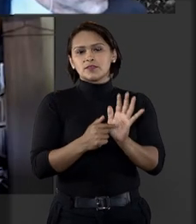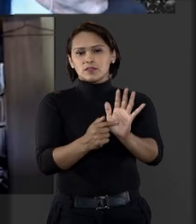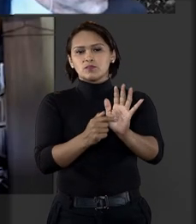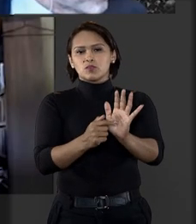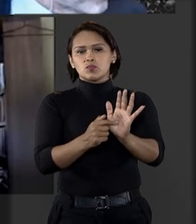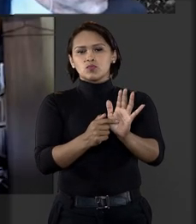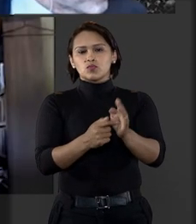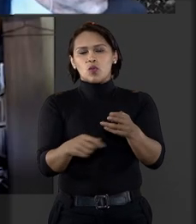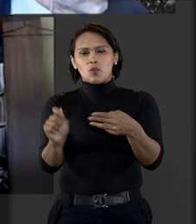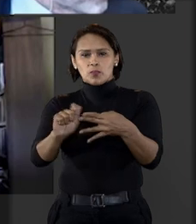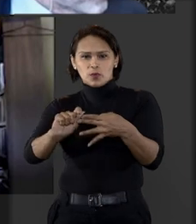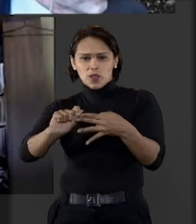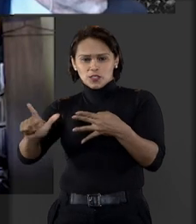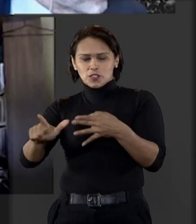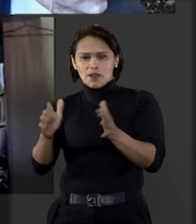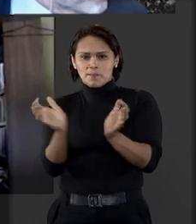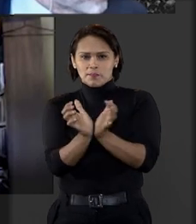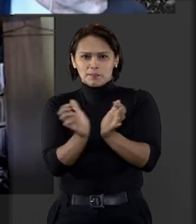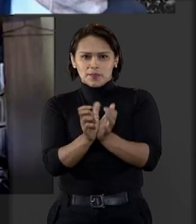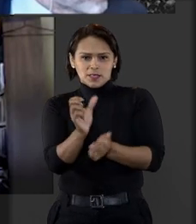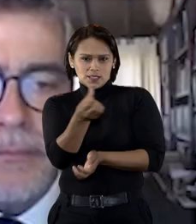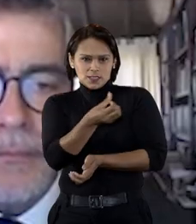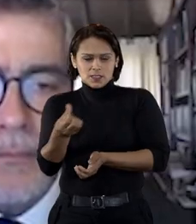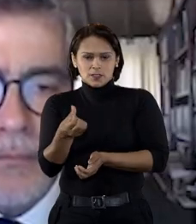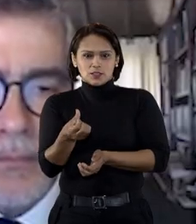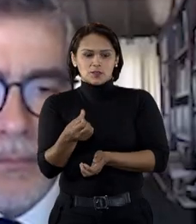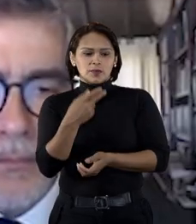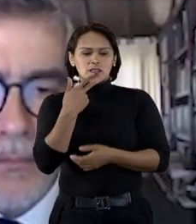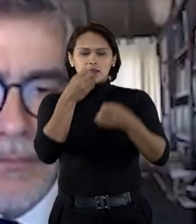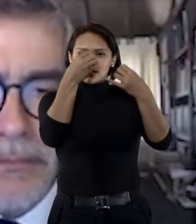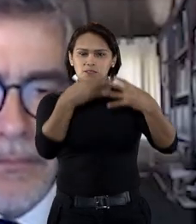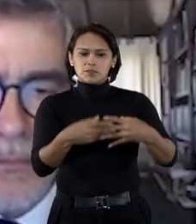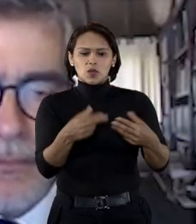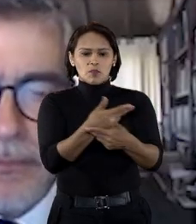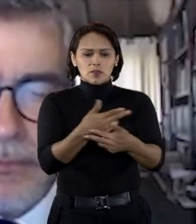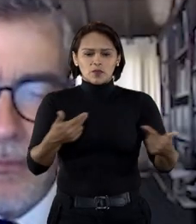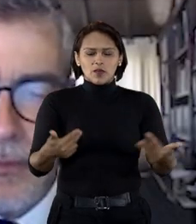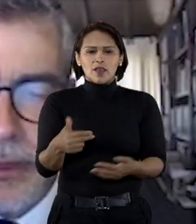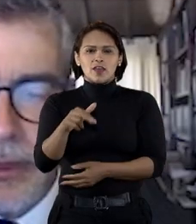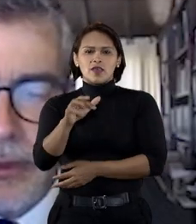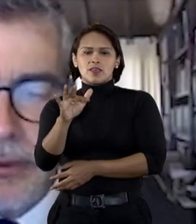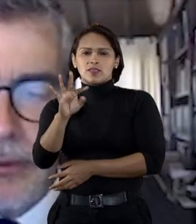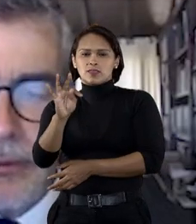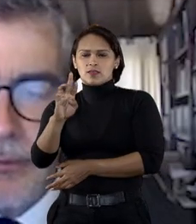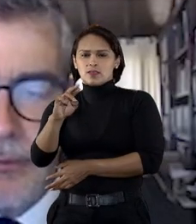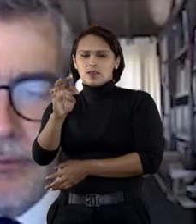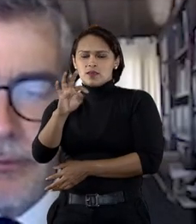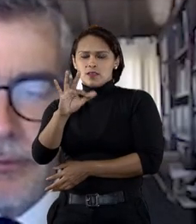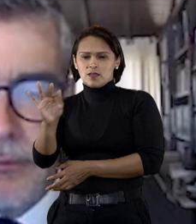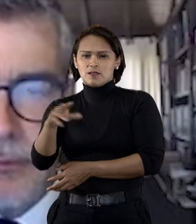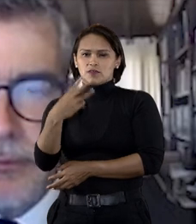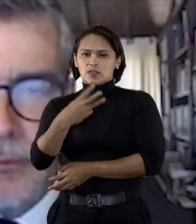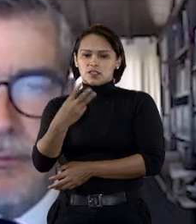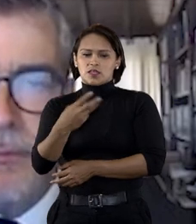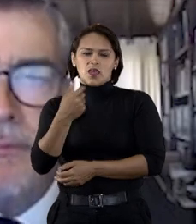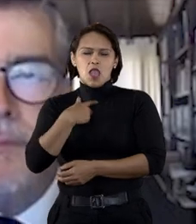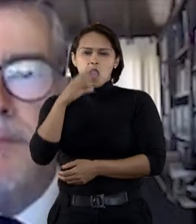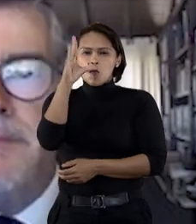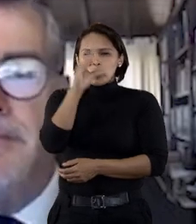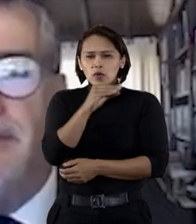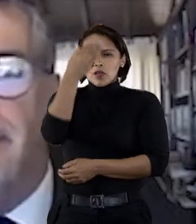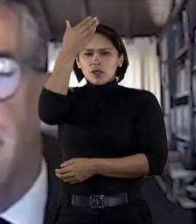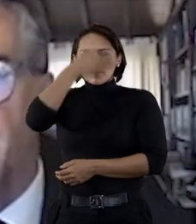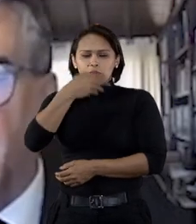apresentou, então, um agravo regimental para a sexta turma e alegou, entre outras coisas, que o TRF-3 teria utilizado fundamentos